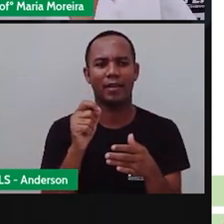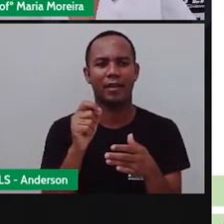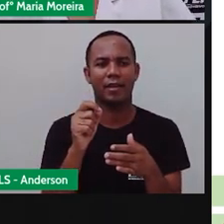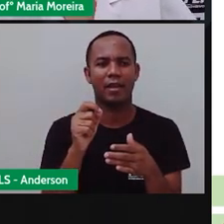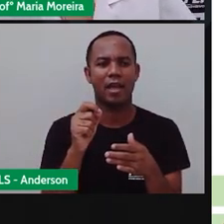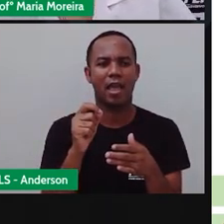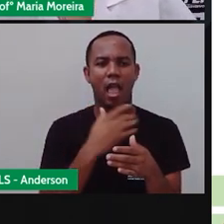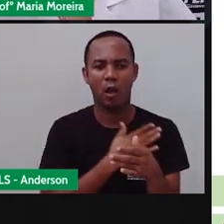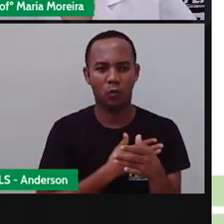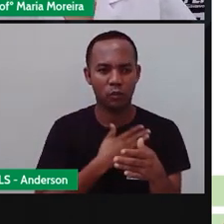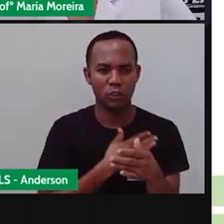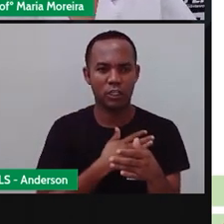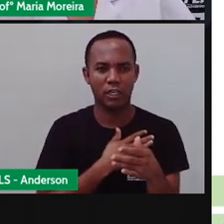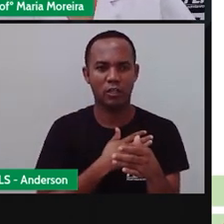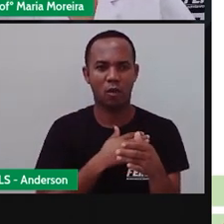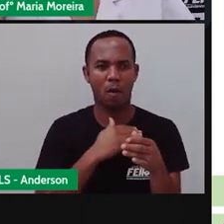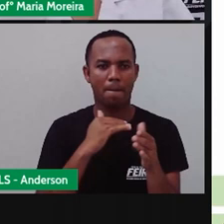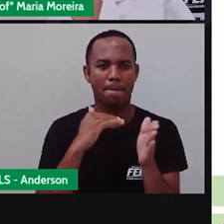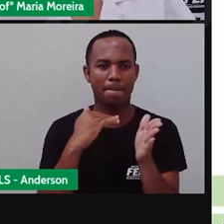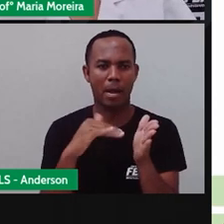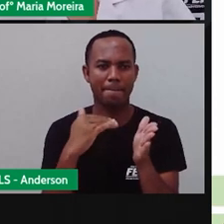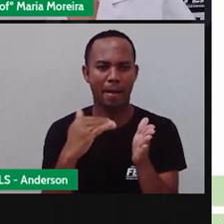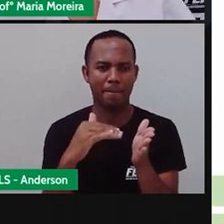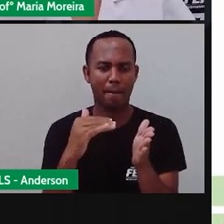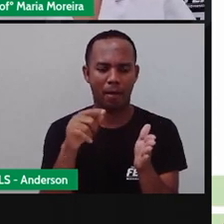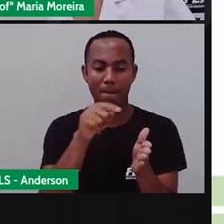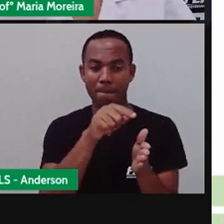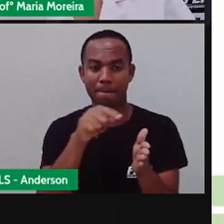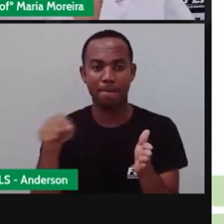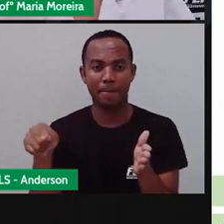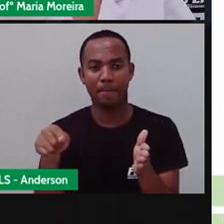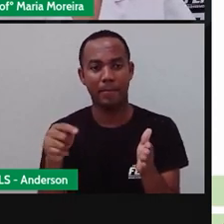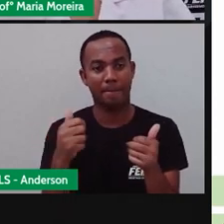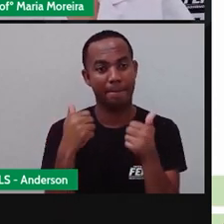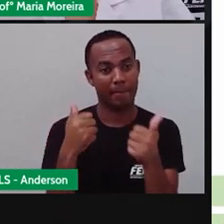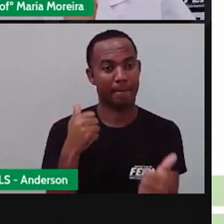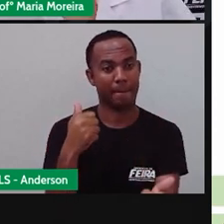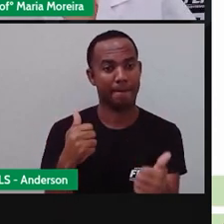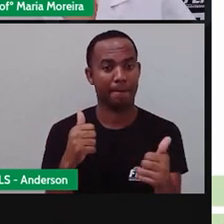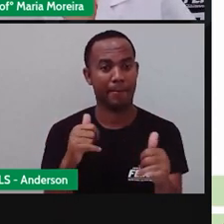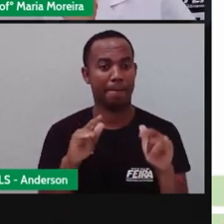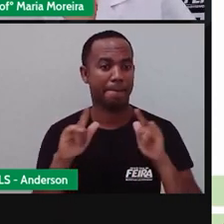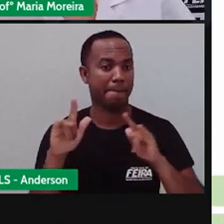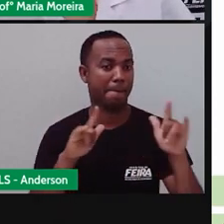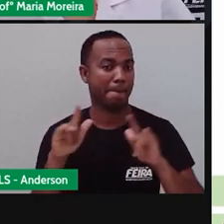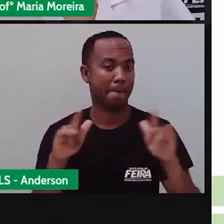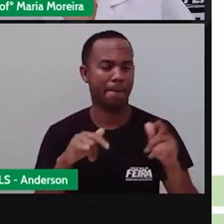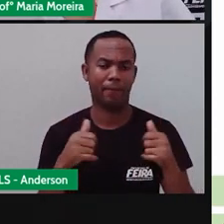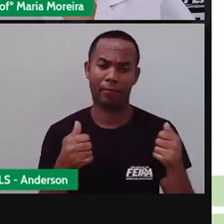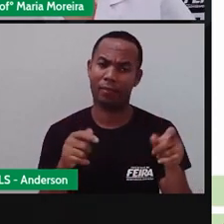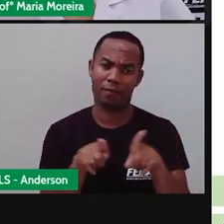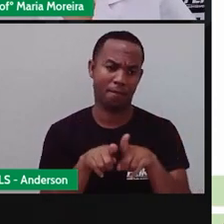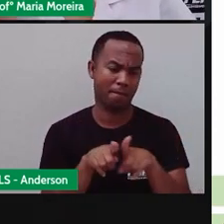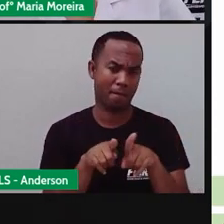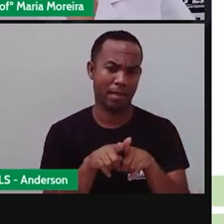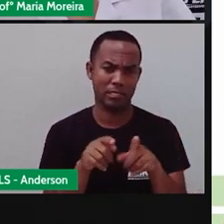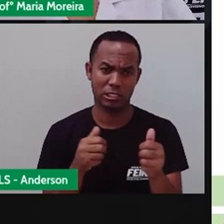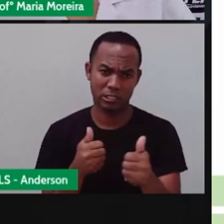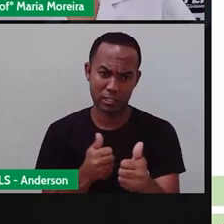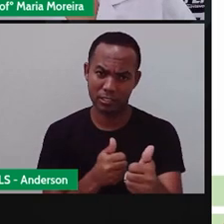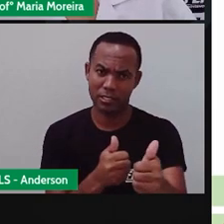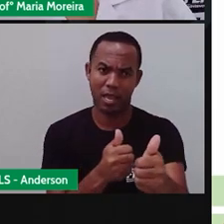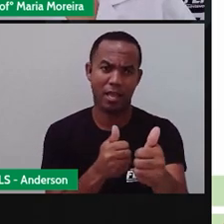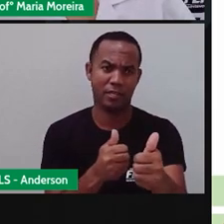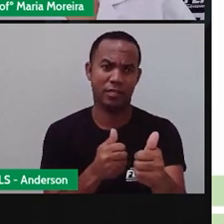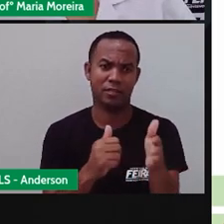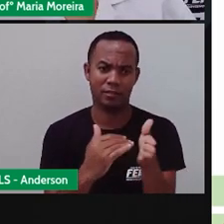gostei do vídeo, tá? Clica aqui embaixo. Olha, segue a Seduc, certo? Não deixem de fazer